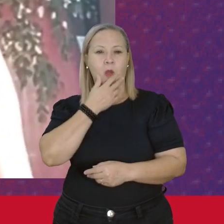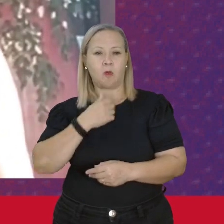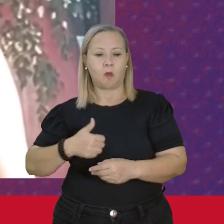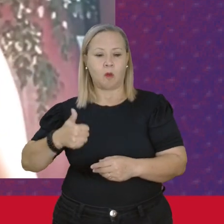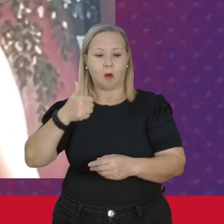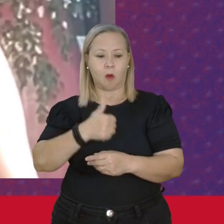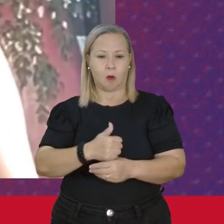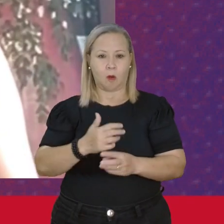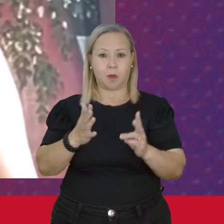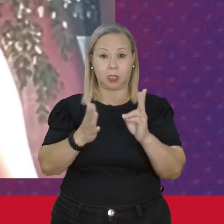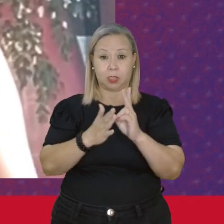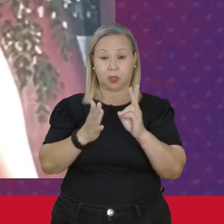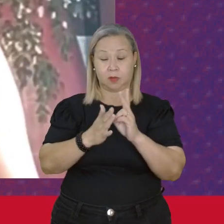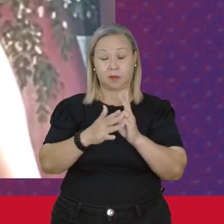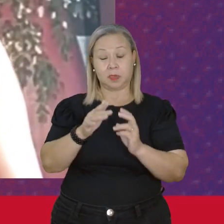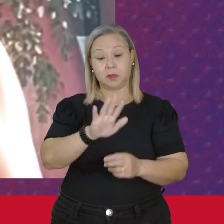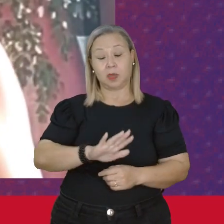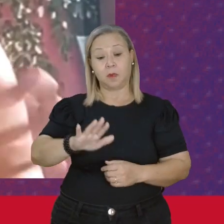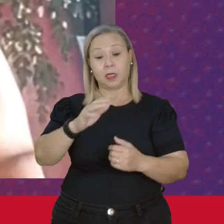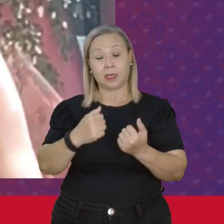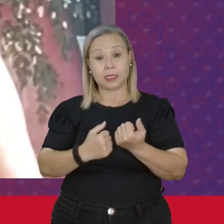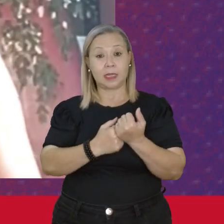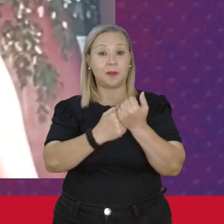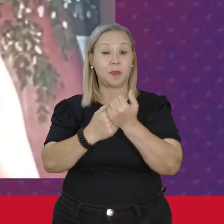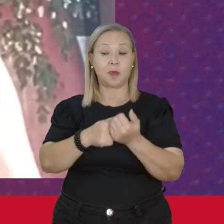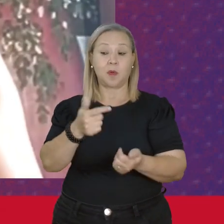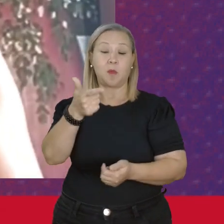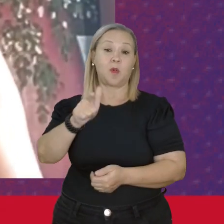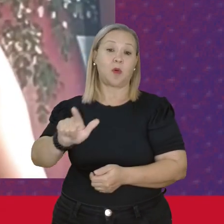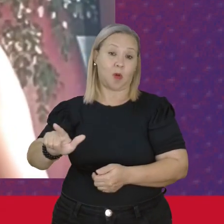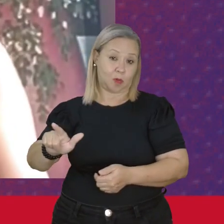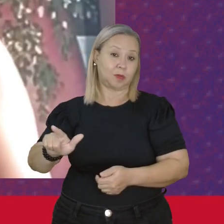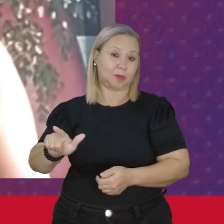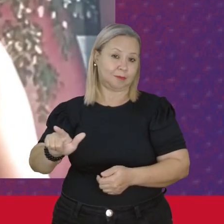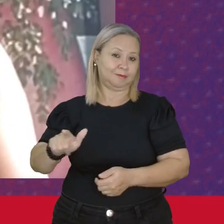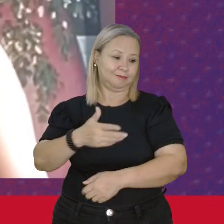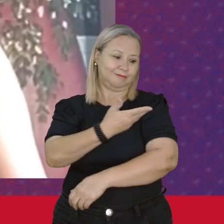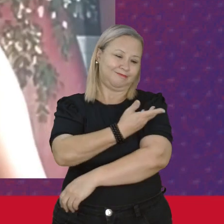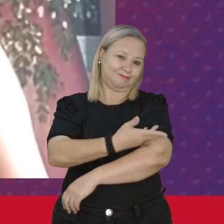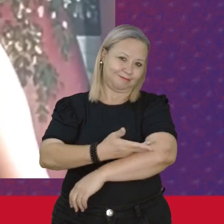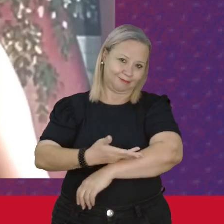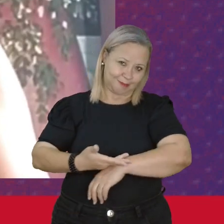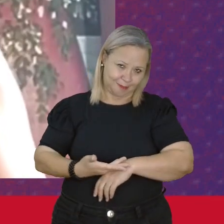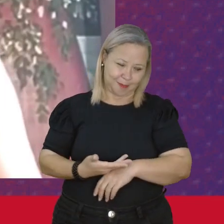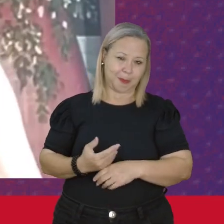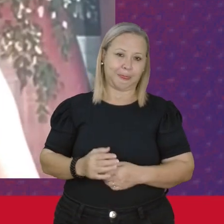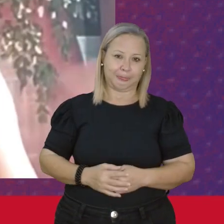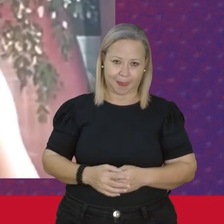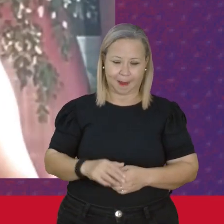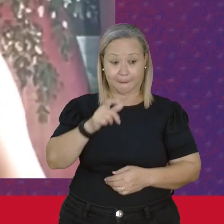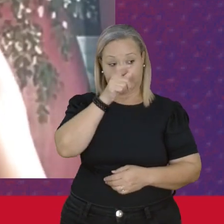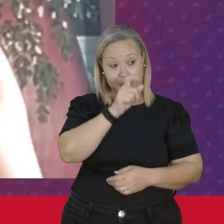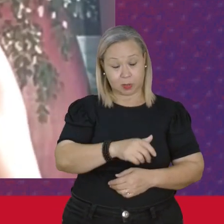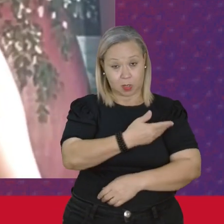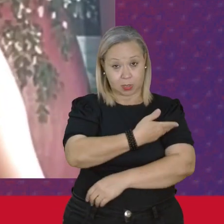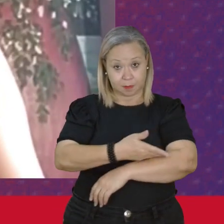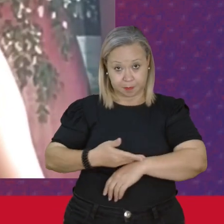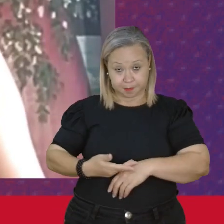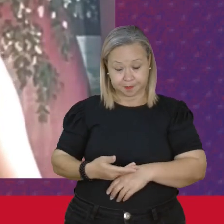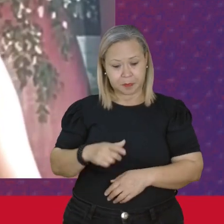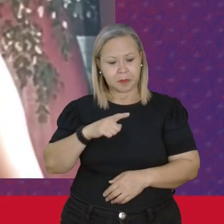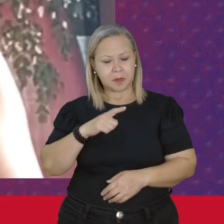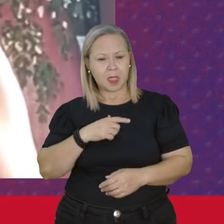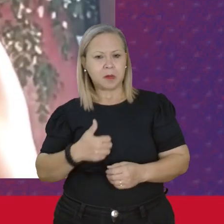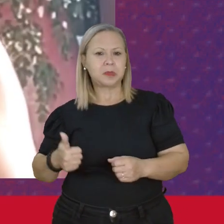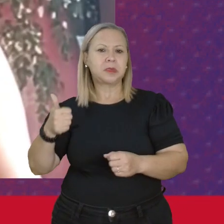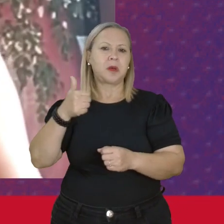está sendo Apoiado Aqui Por outros Não indígenas Assim como Tem uns Que sobressai